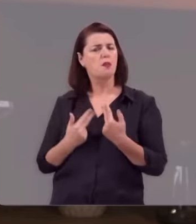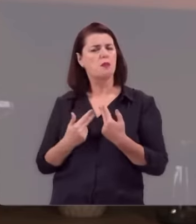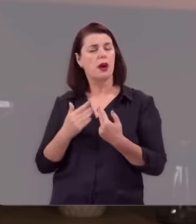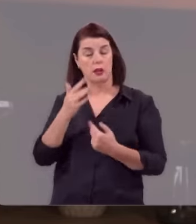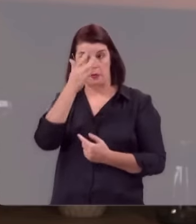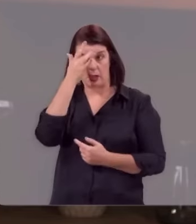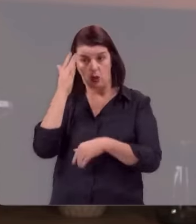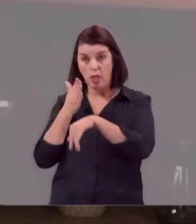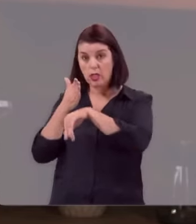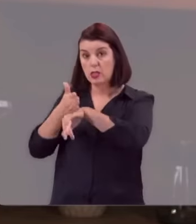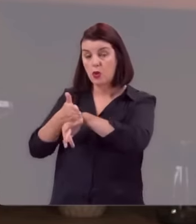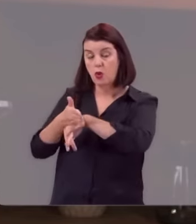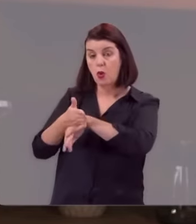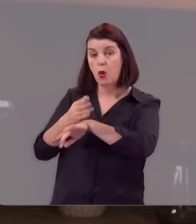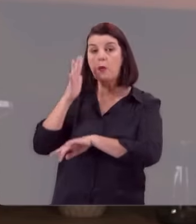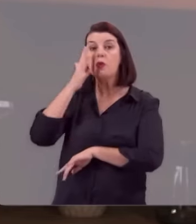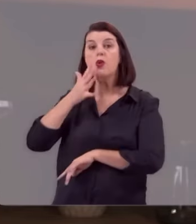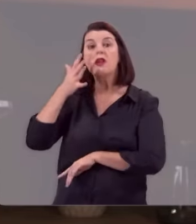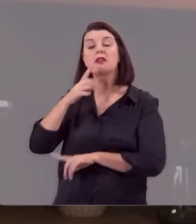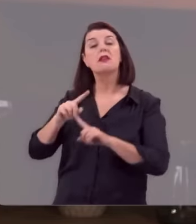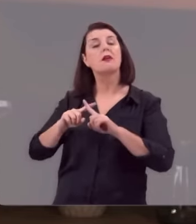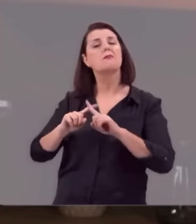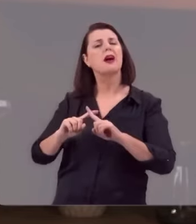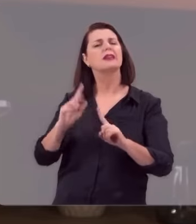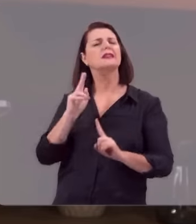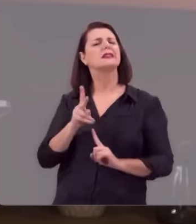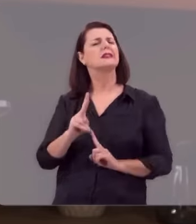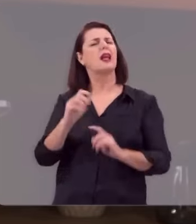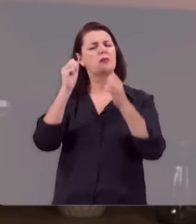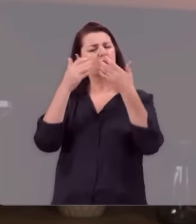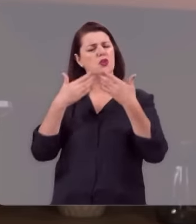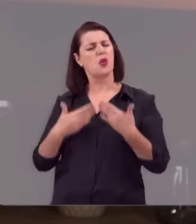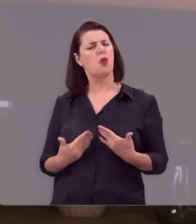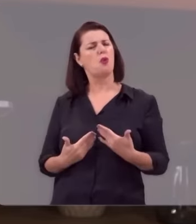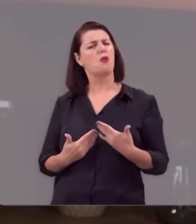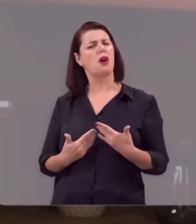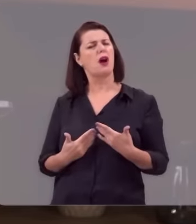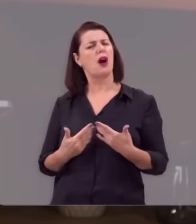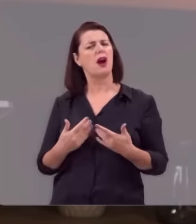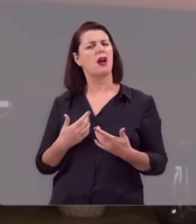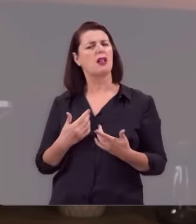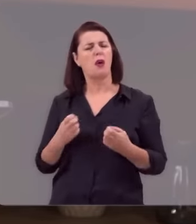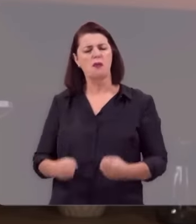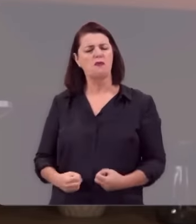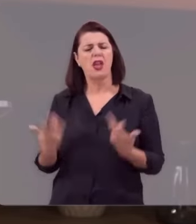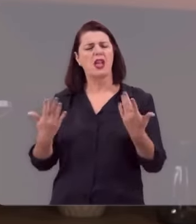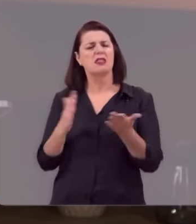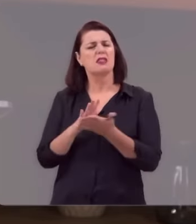mantiveram a sua honra sem jamais negociar princípios e valores, sem jamais vender sua consciência.